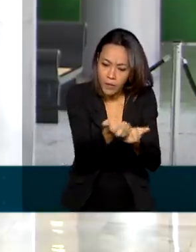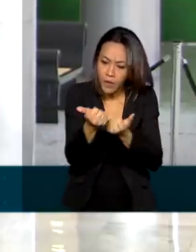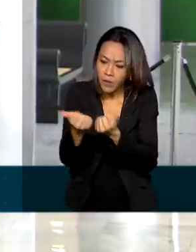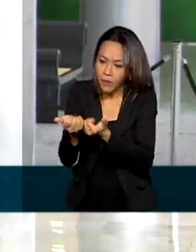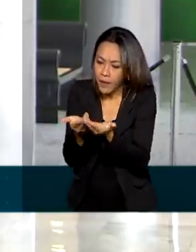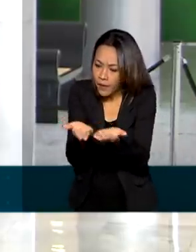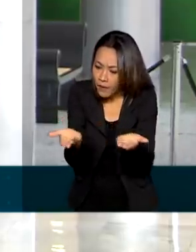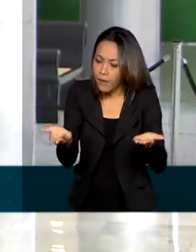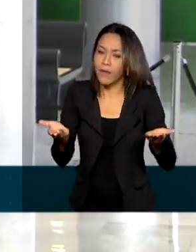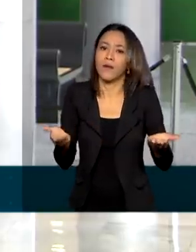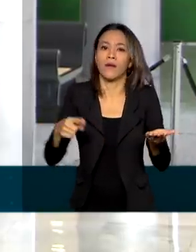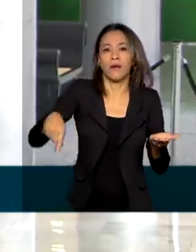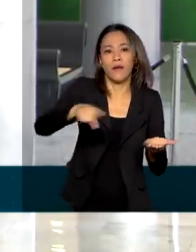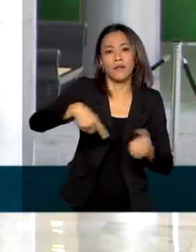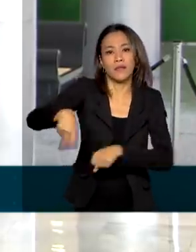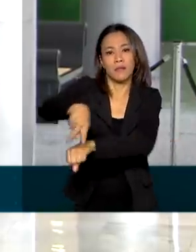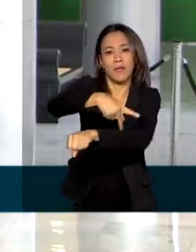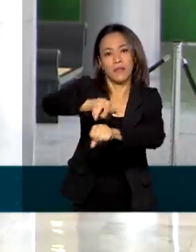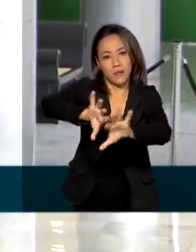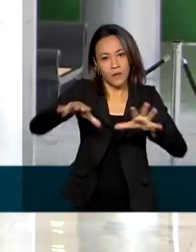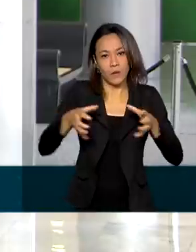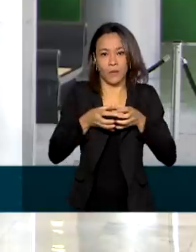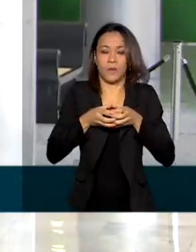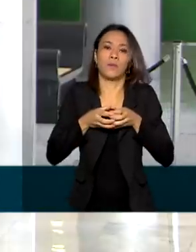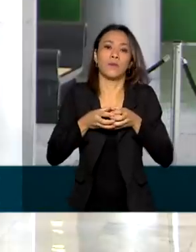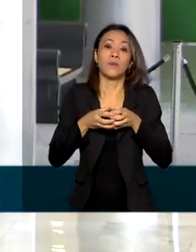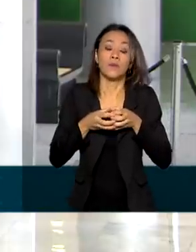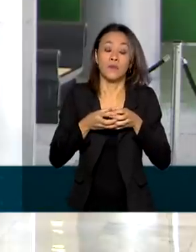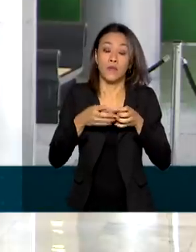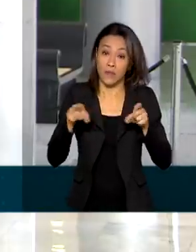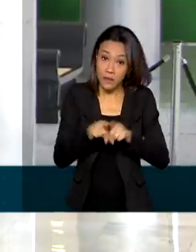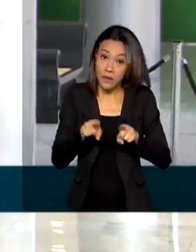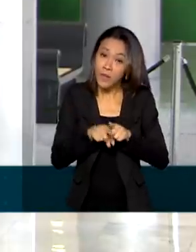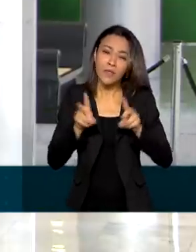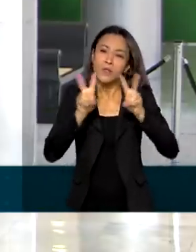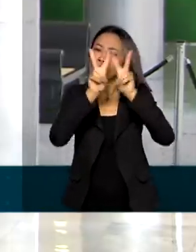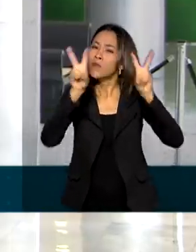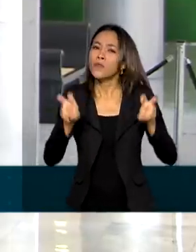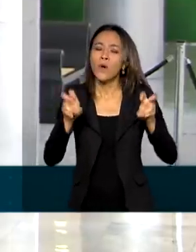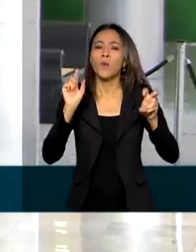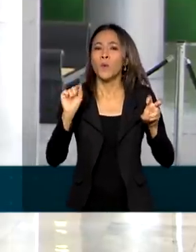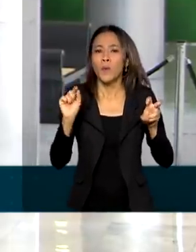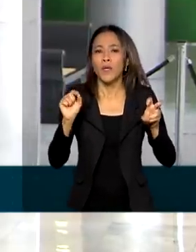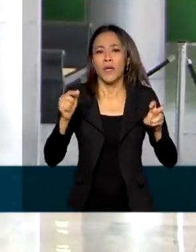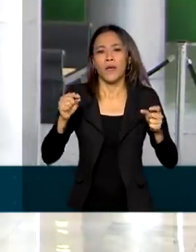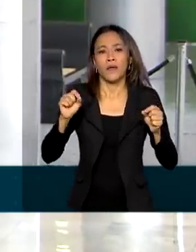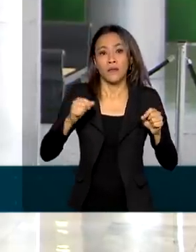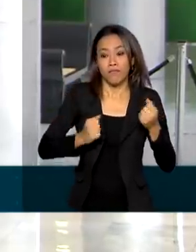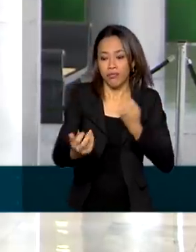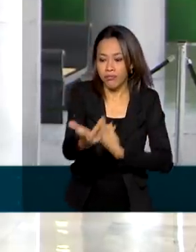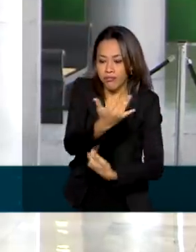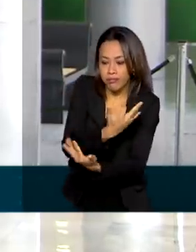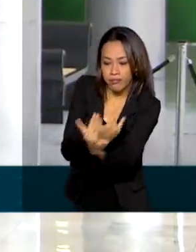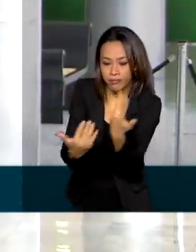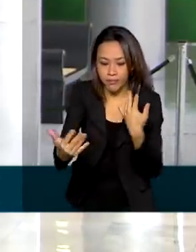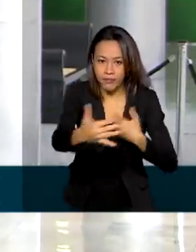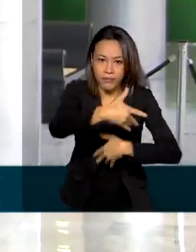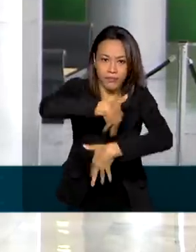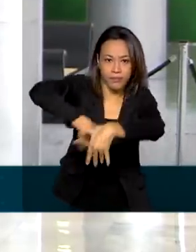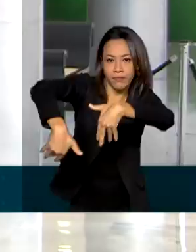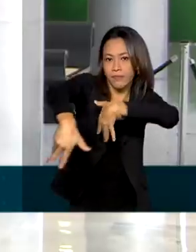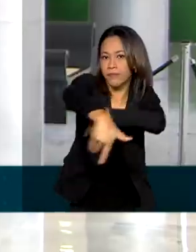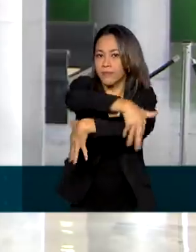diretamente na vida das nações que compõem esse bloco e trata de assuntos como a circulação entre os blocos, a